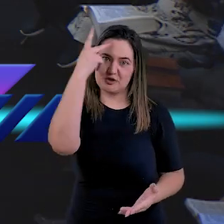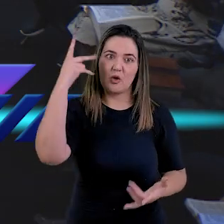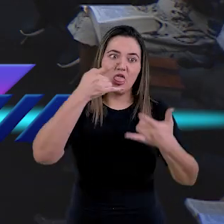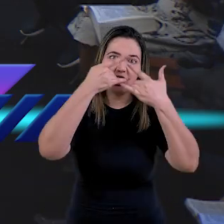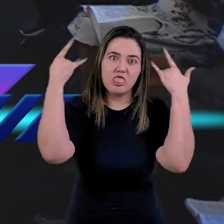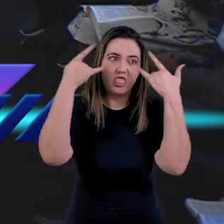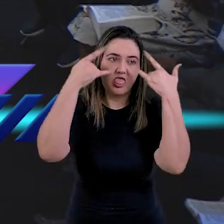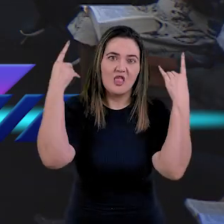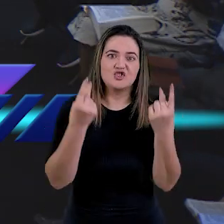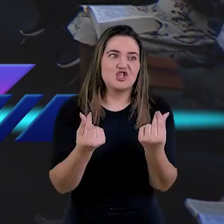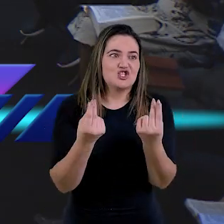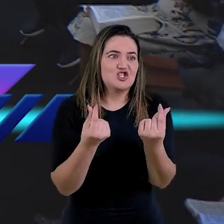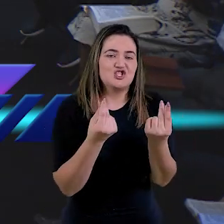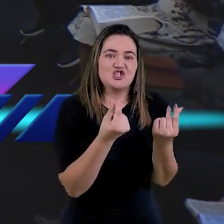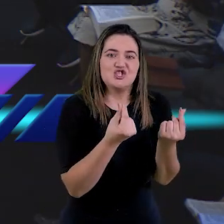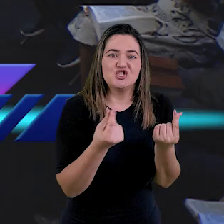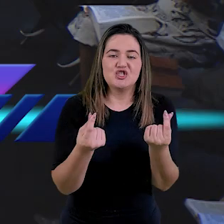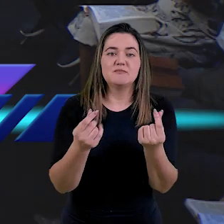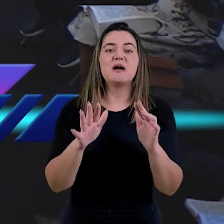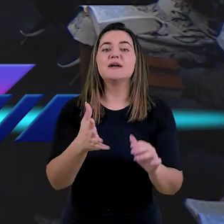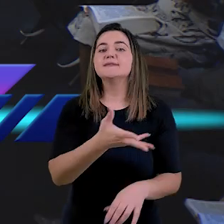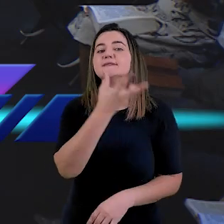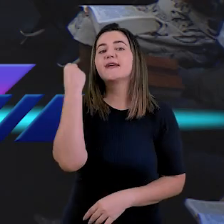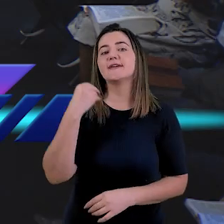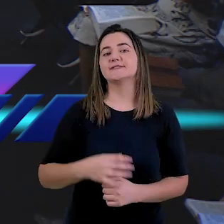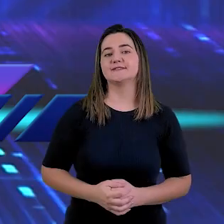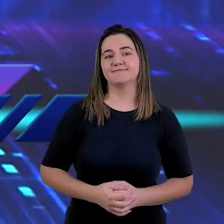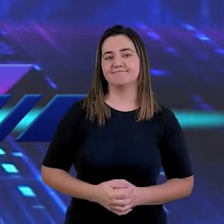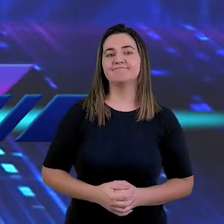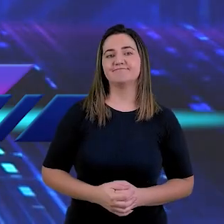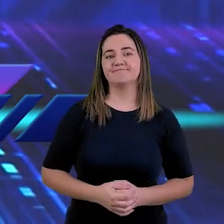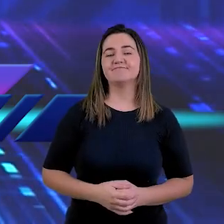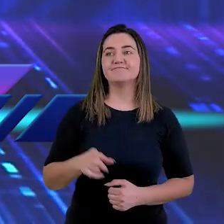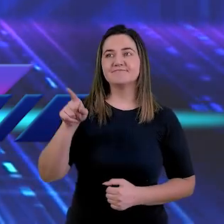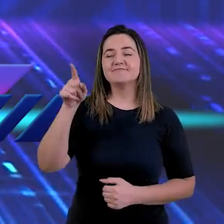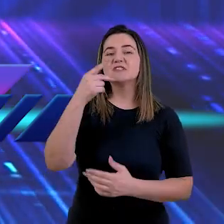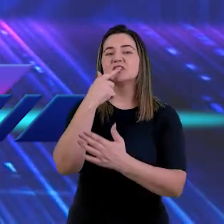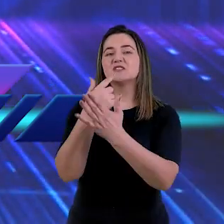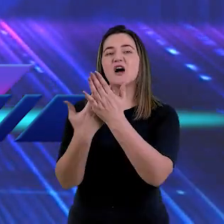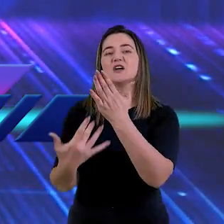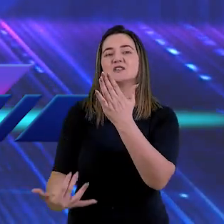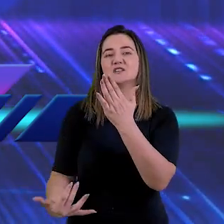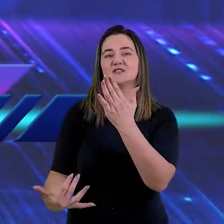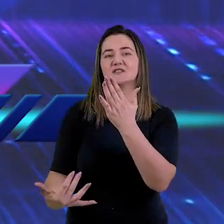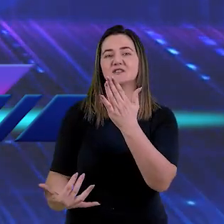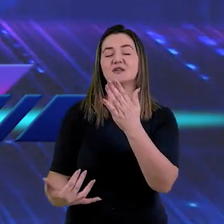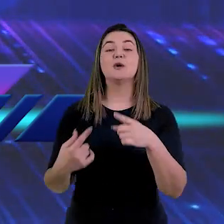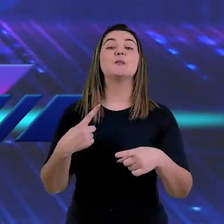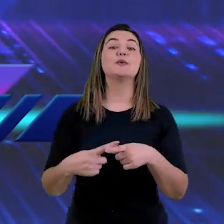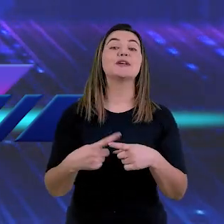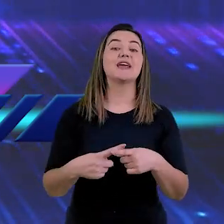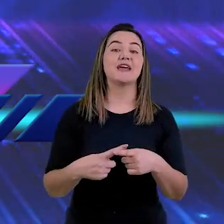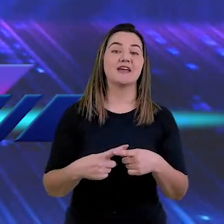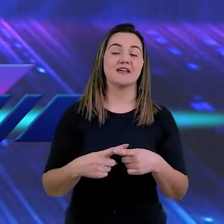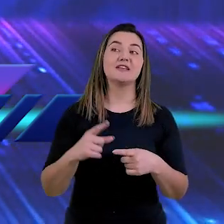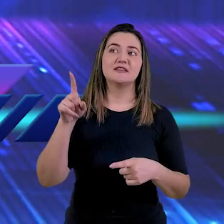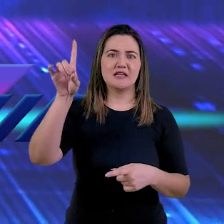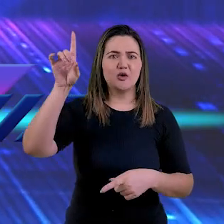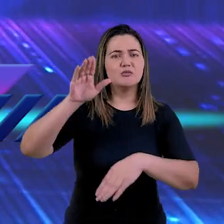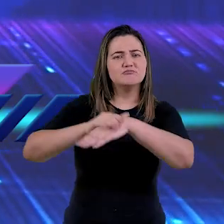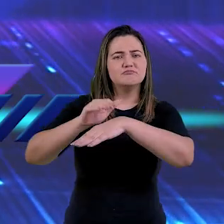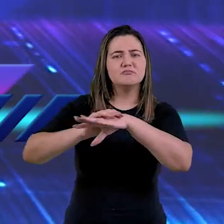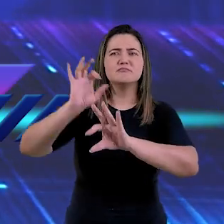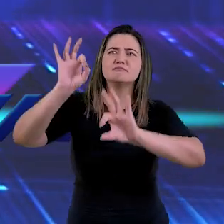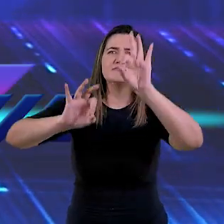Só que há muitas pessoas que esquecem que quando João descreve a Nova Jerusalém, diz que lá